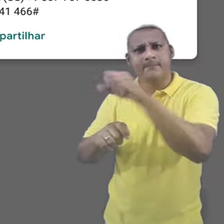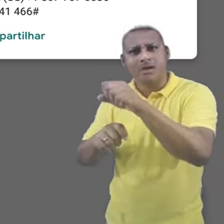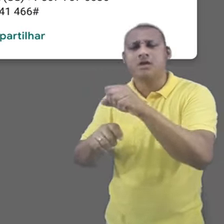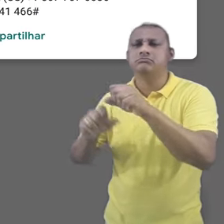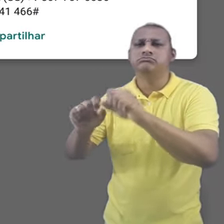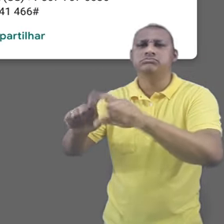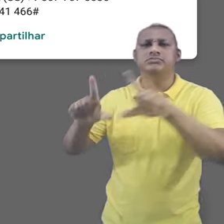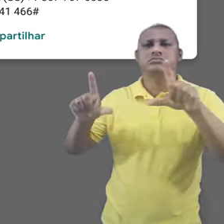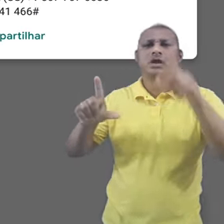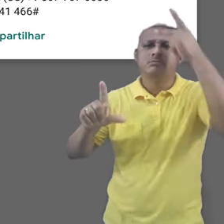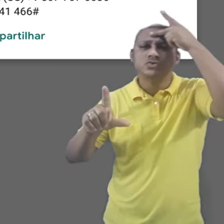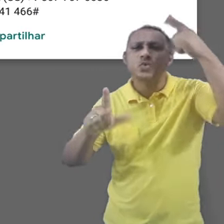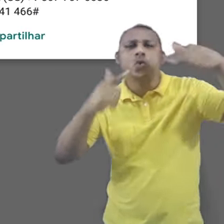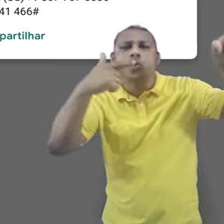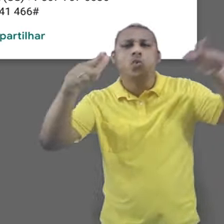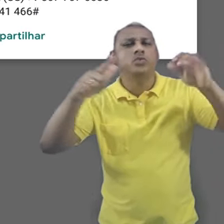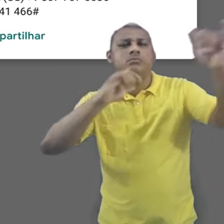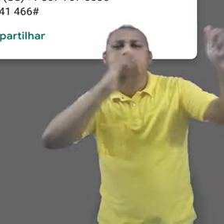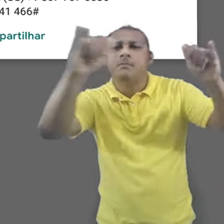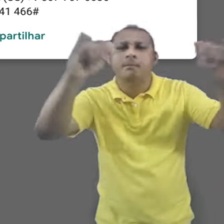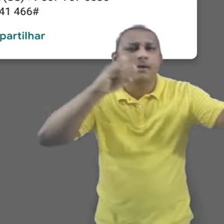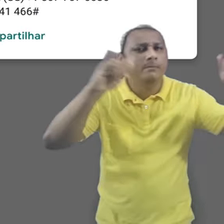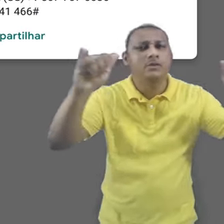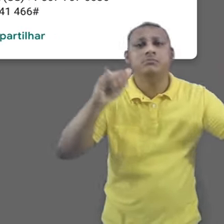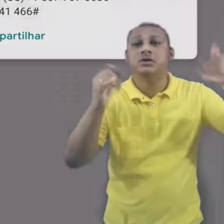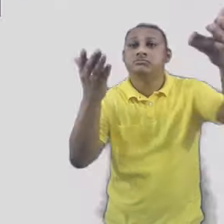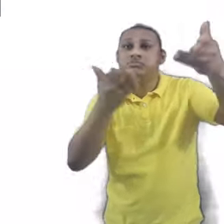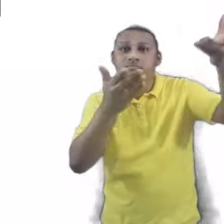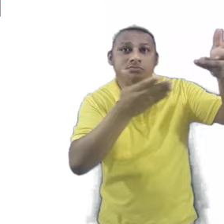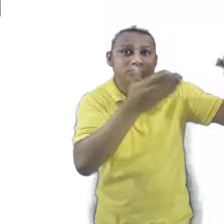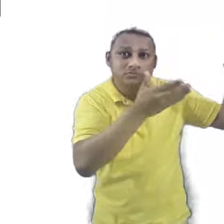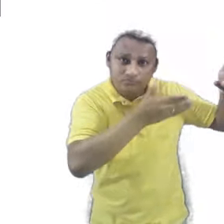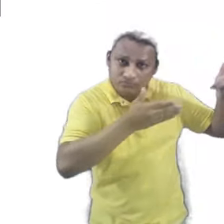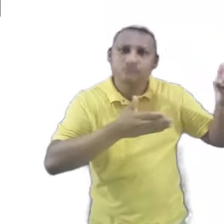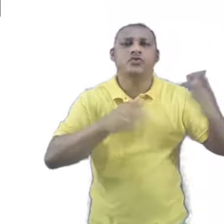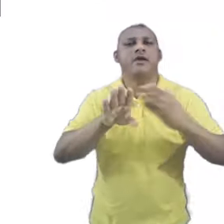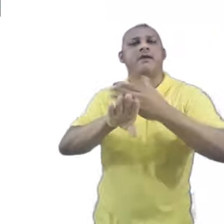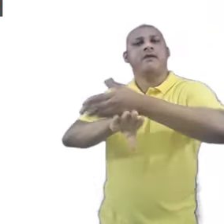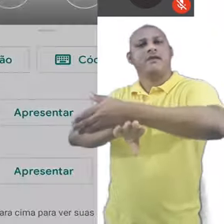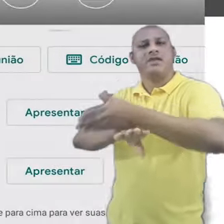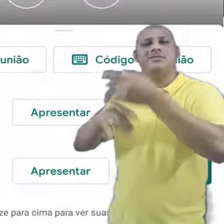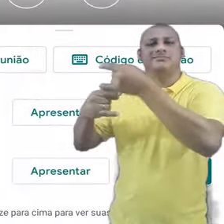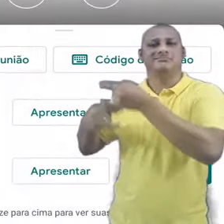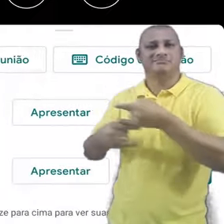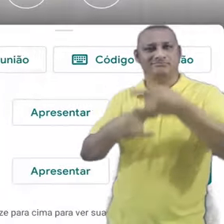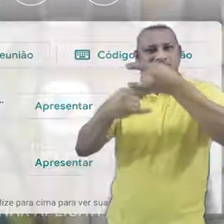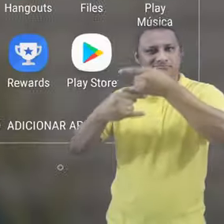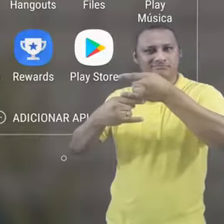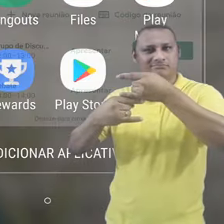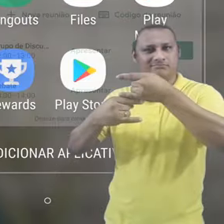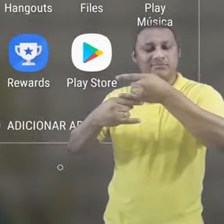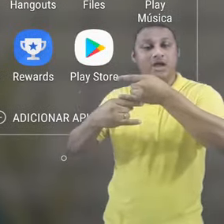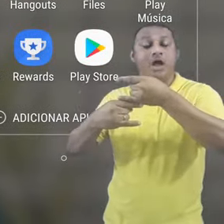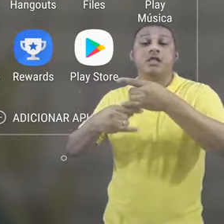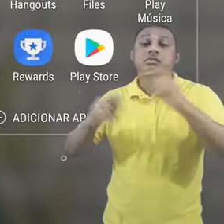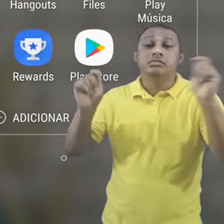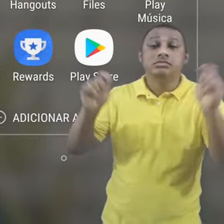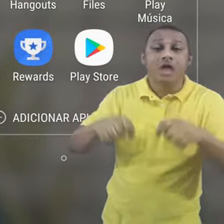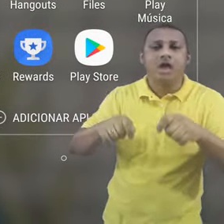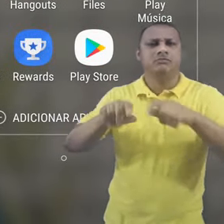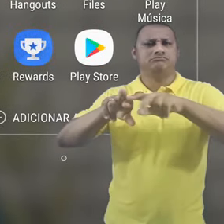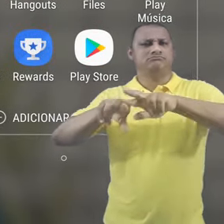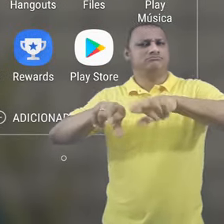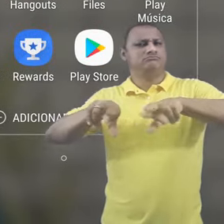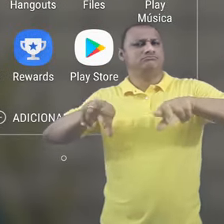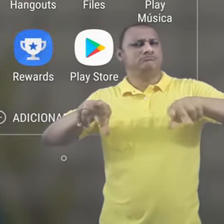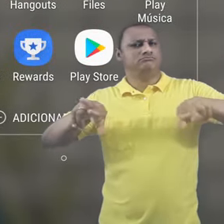link e convidar novos participantes para a videoconferência. Para entrar em uma reunião, temos